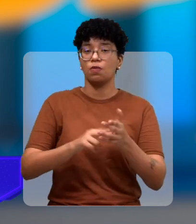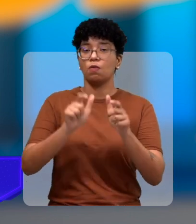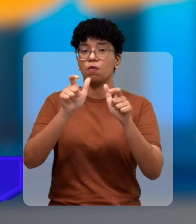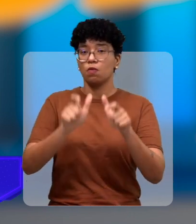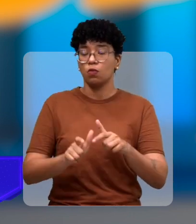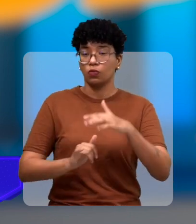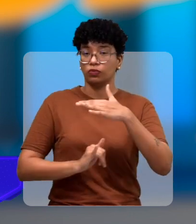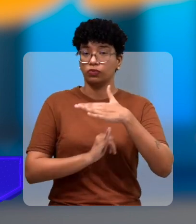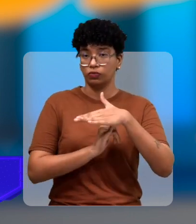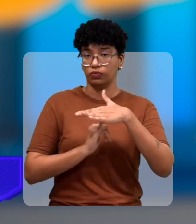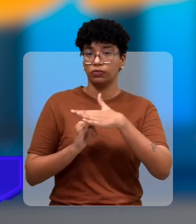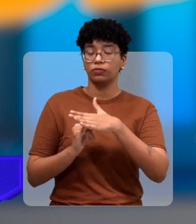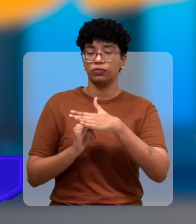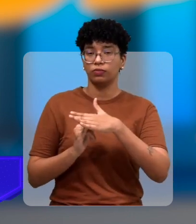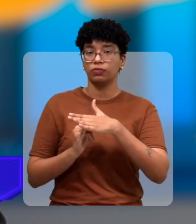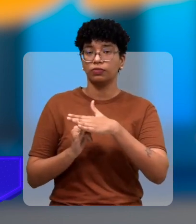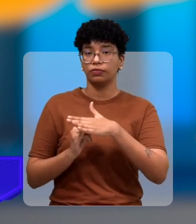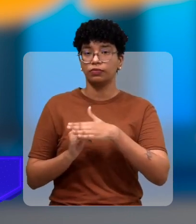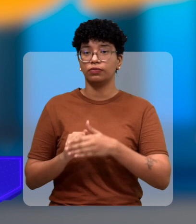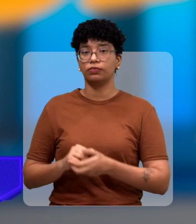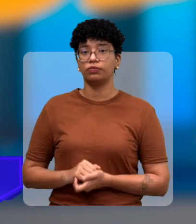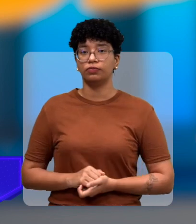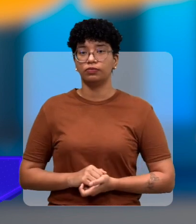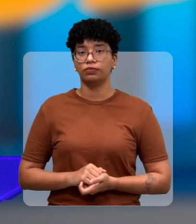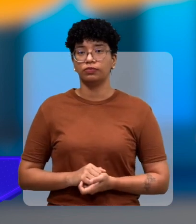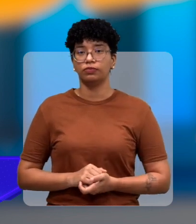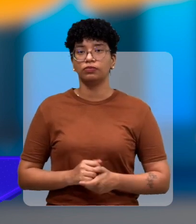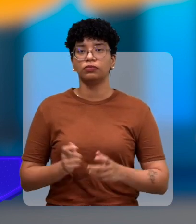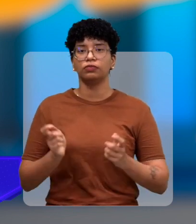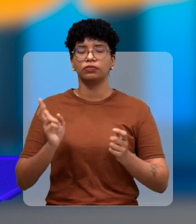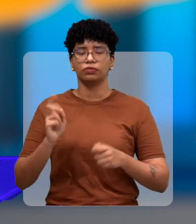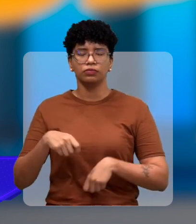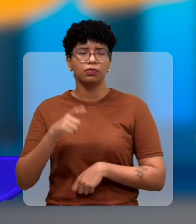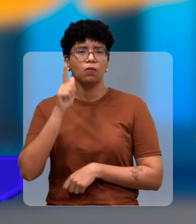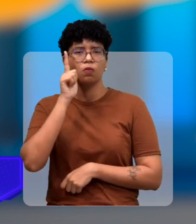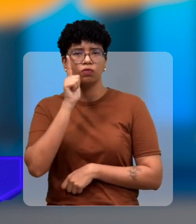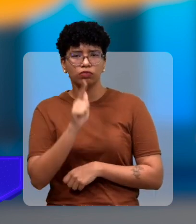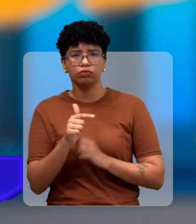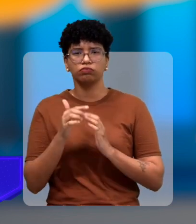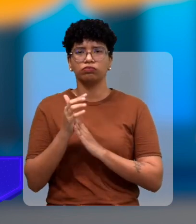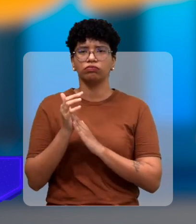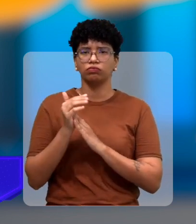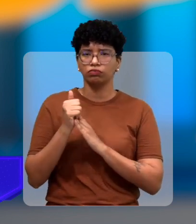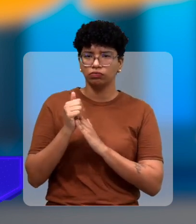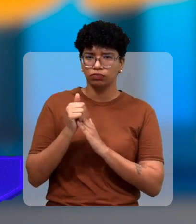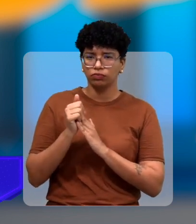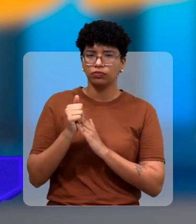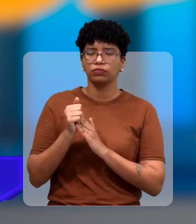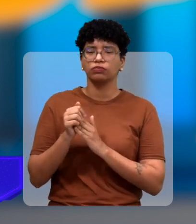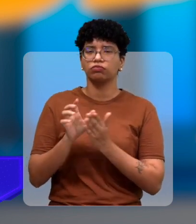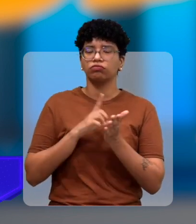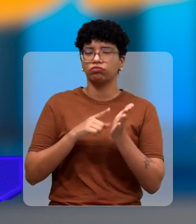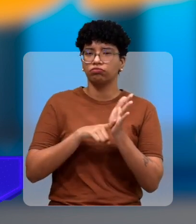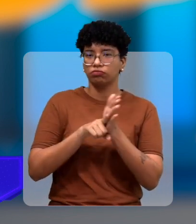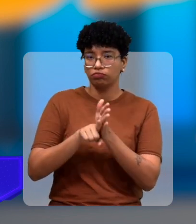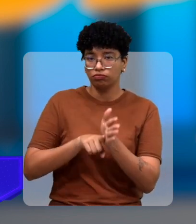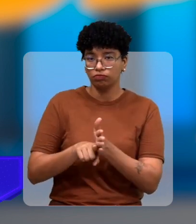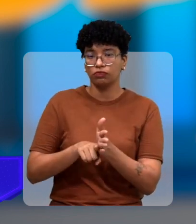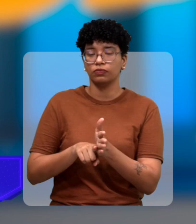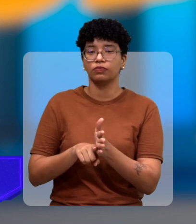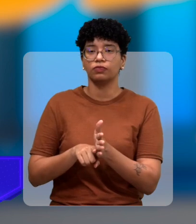para o doutor Herbert entendeu onde ele vai estar conseguindo o laudo depende também do exame